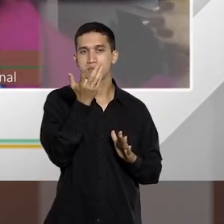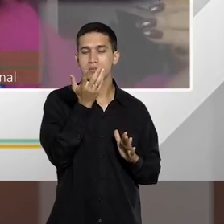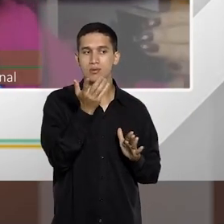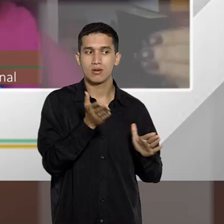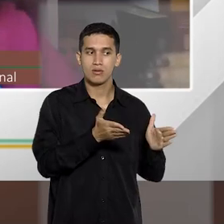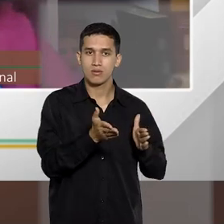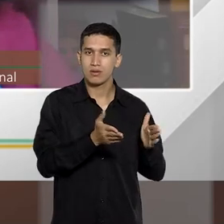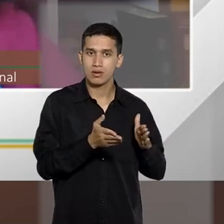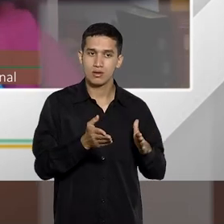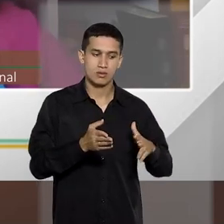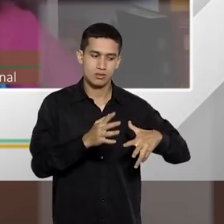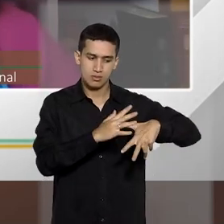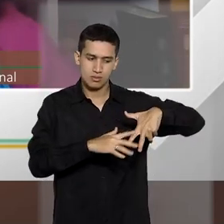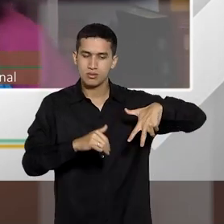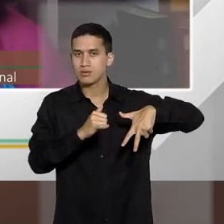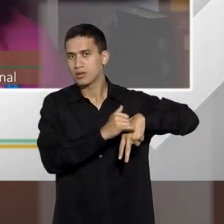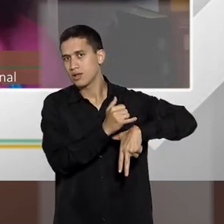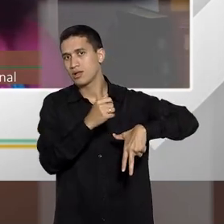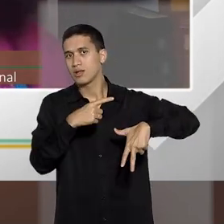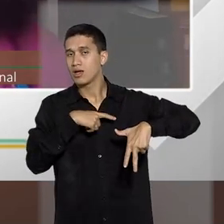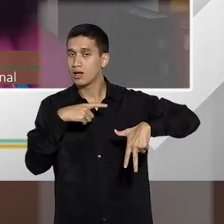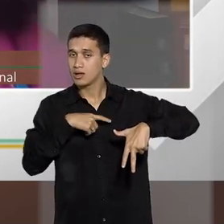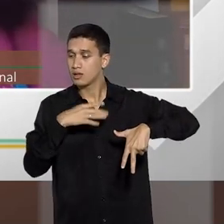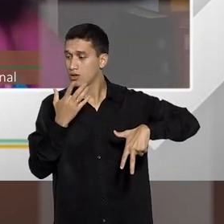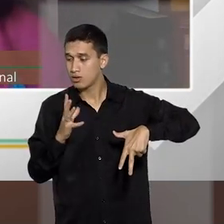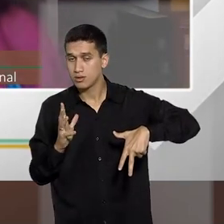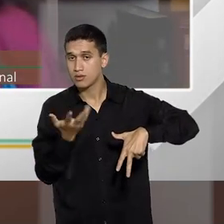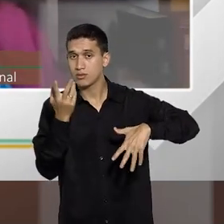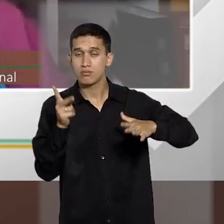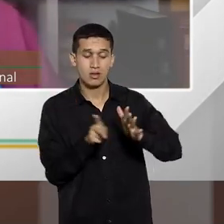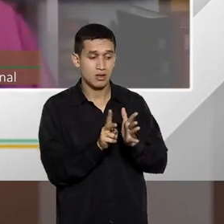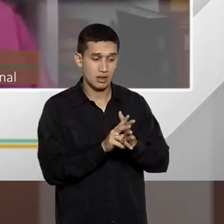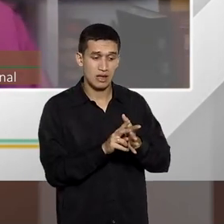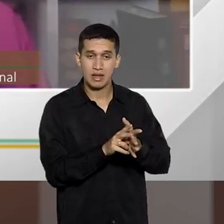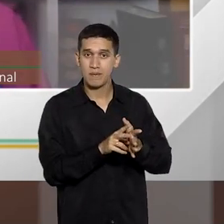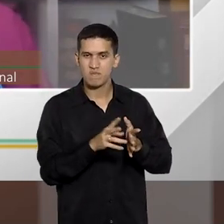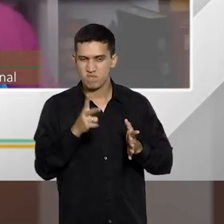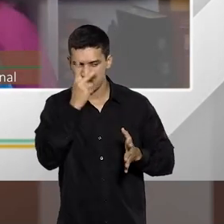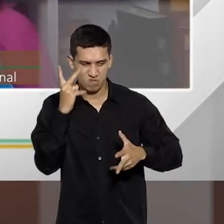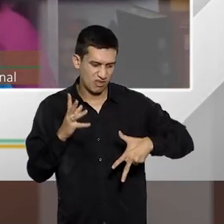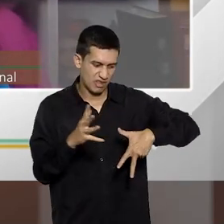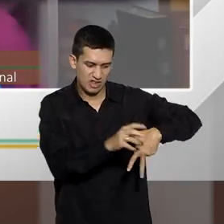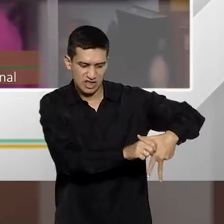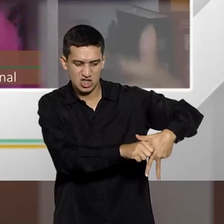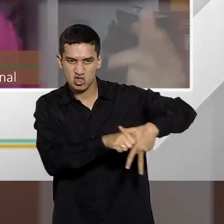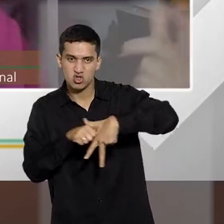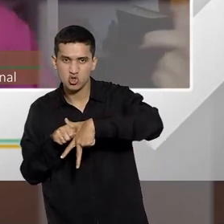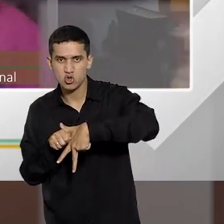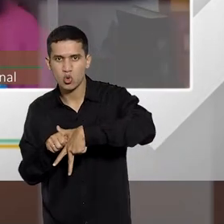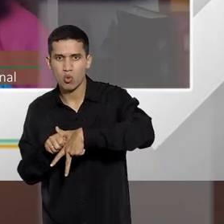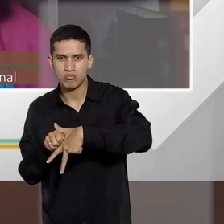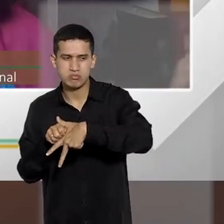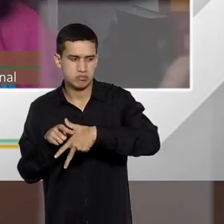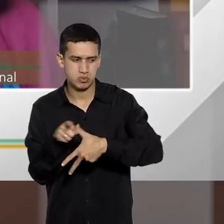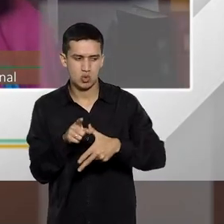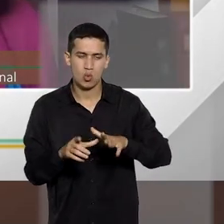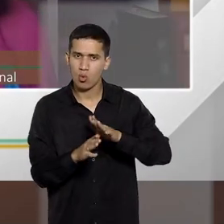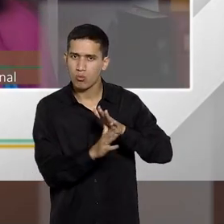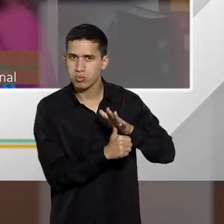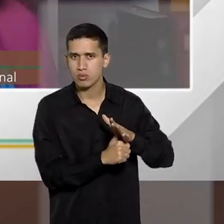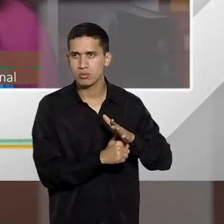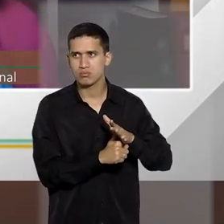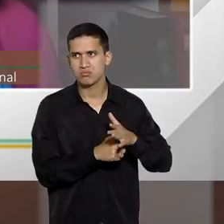a vítima estiver privada de sua liberdade, pouco importa se o indivíduo exigiu o resgate, se não exigiu o que